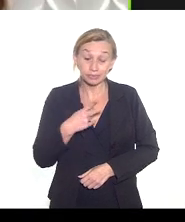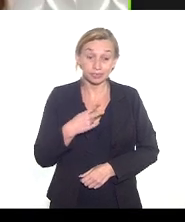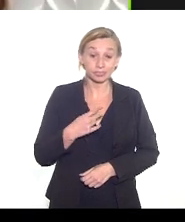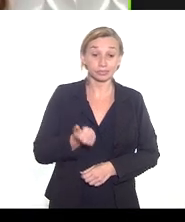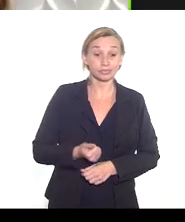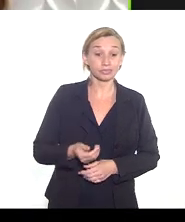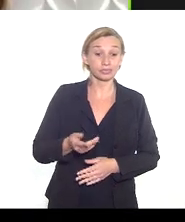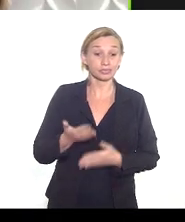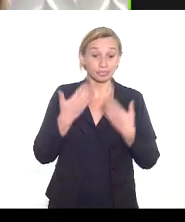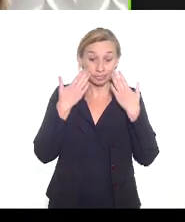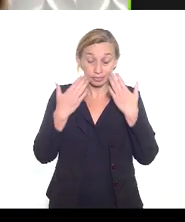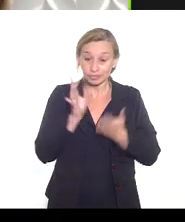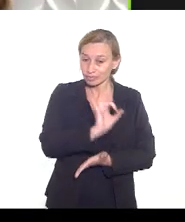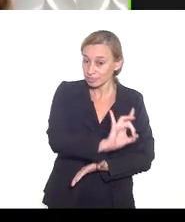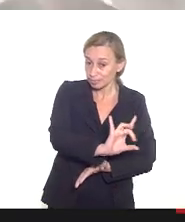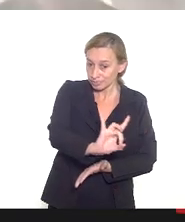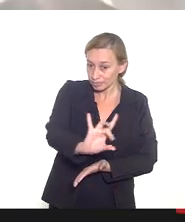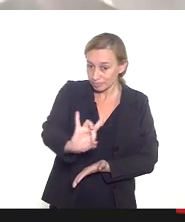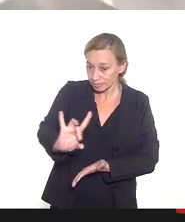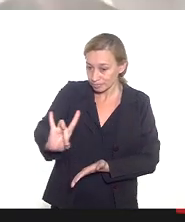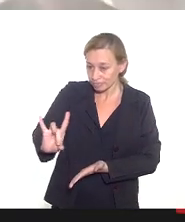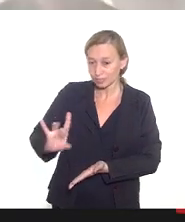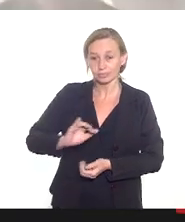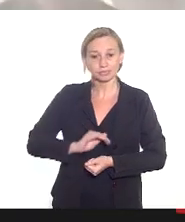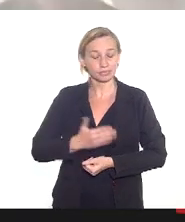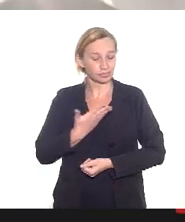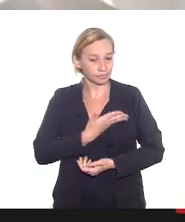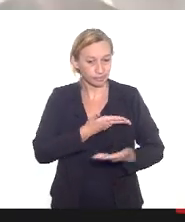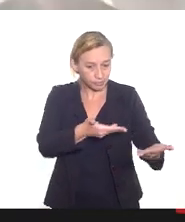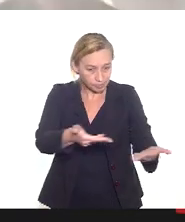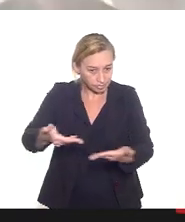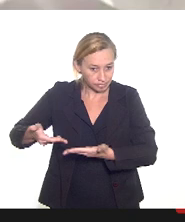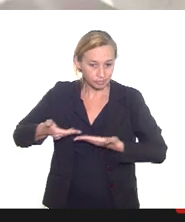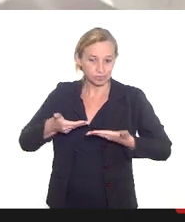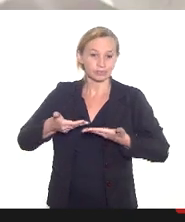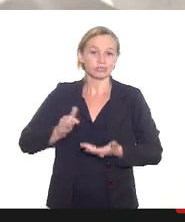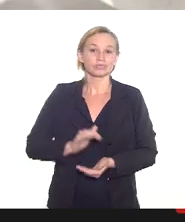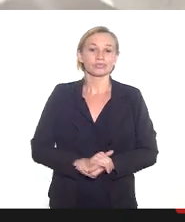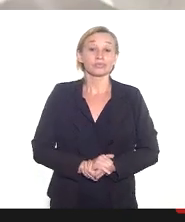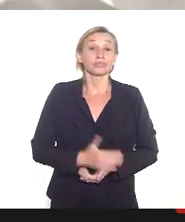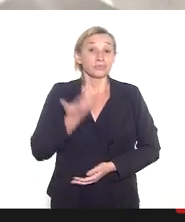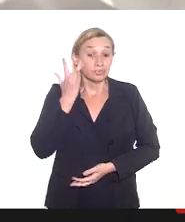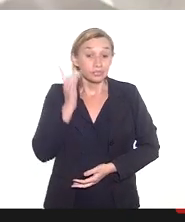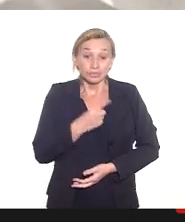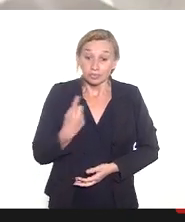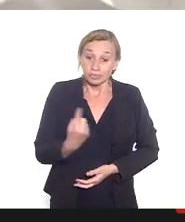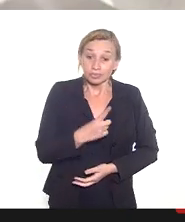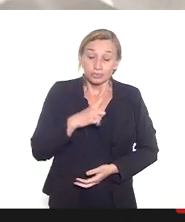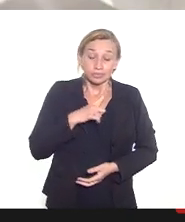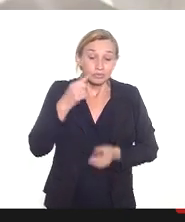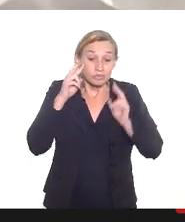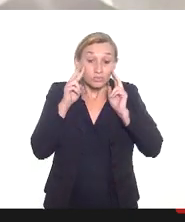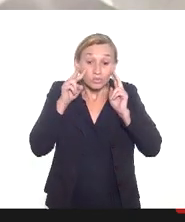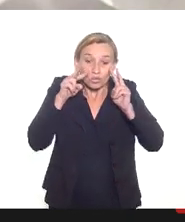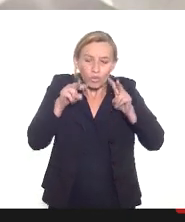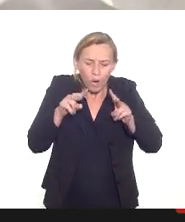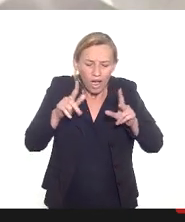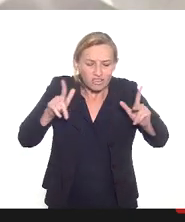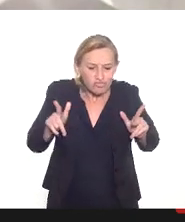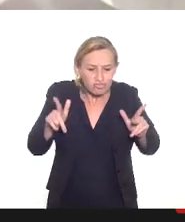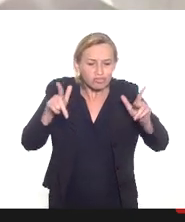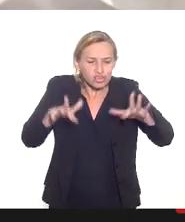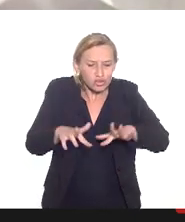apresentação de cada um dos nossos convidados acho que a gente teve um olhar diferente